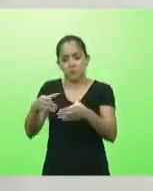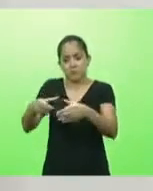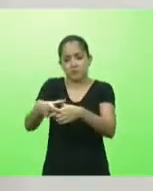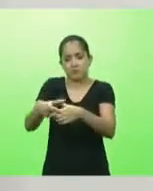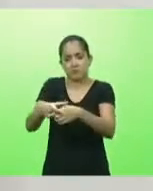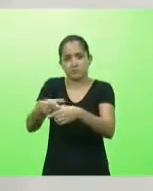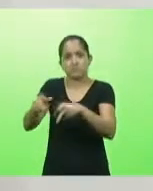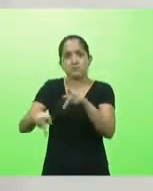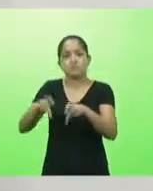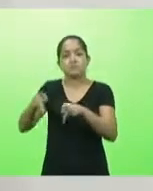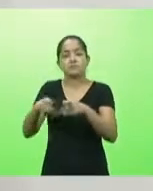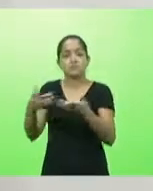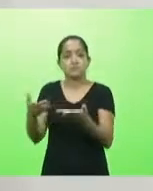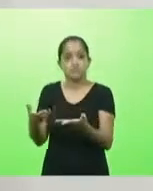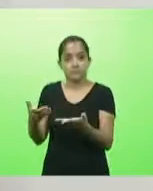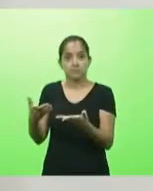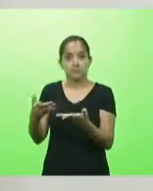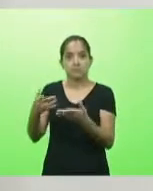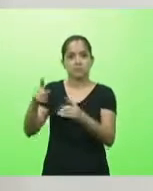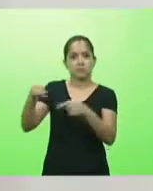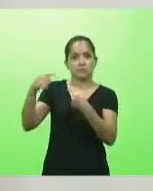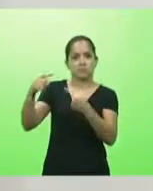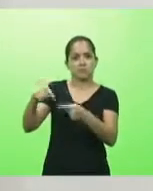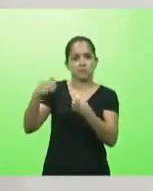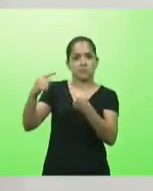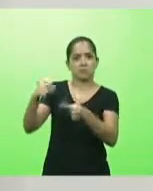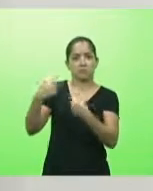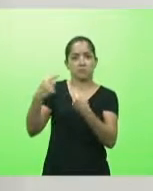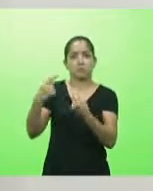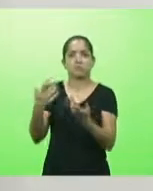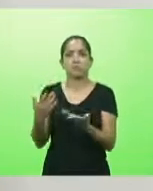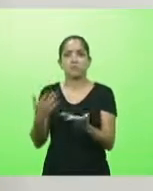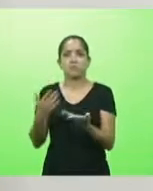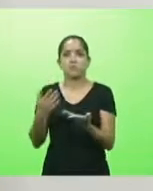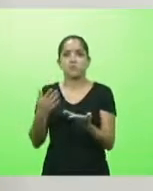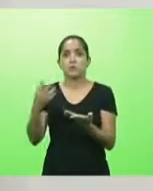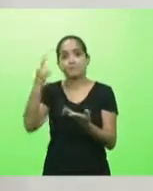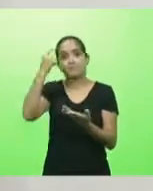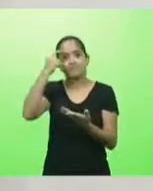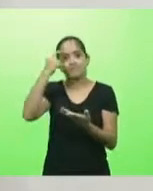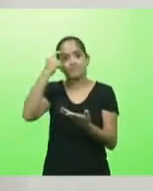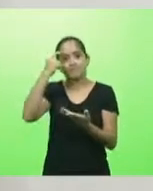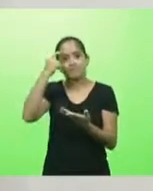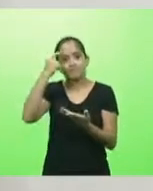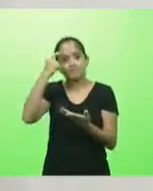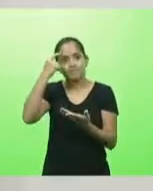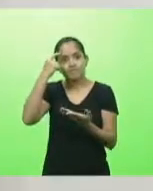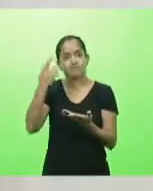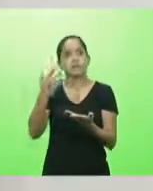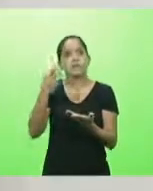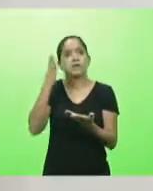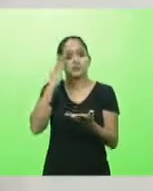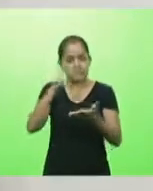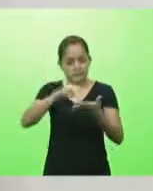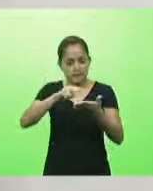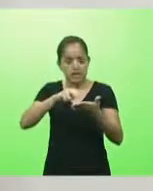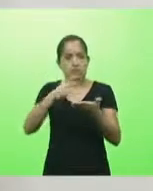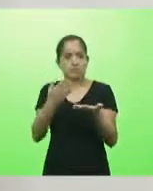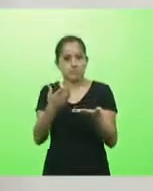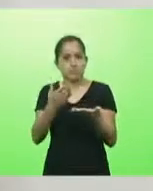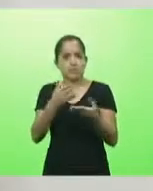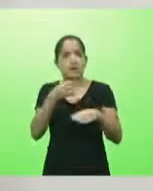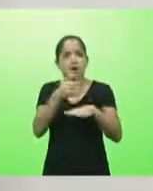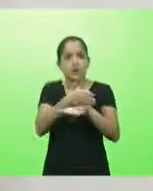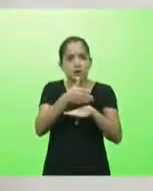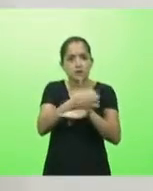que nos acusam de sermos negacionistas quando nós somos irracionais e alfabetizados e temos acesso à internet.